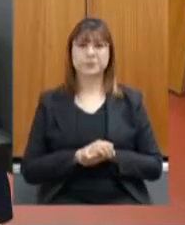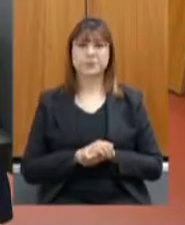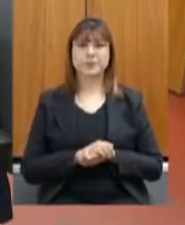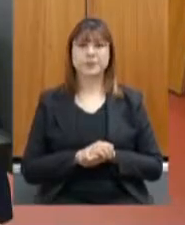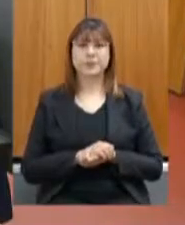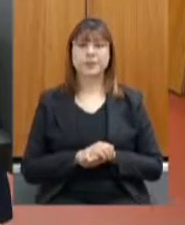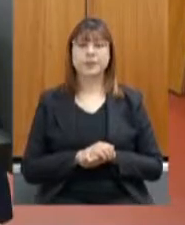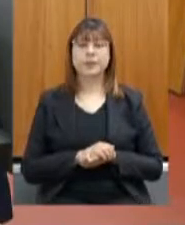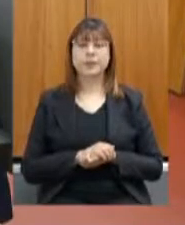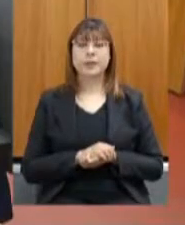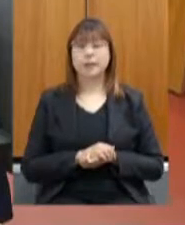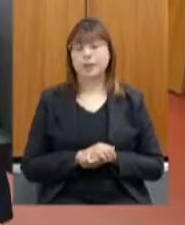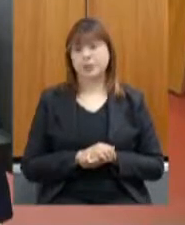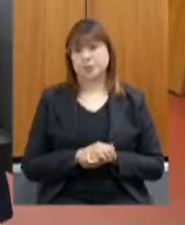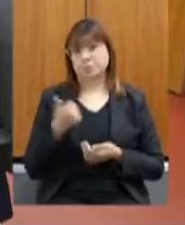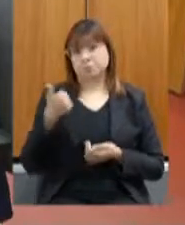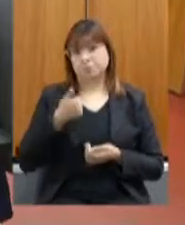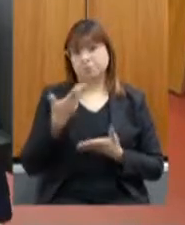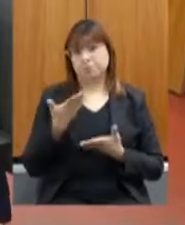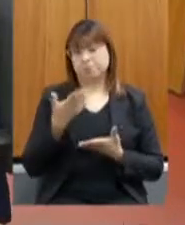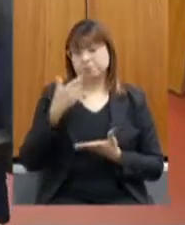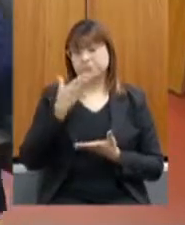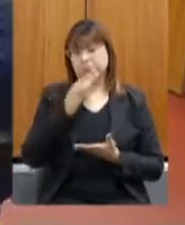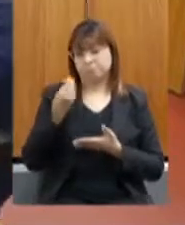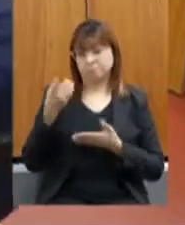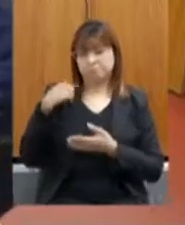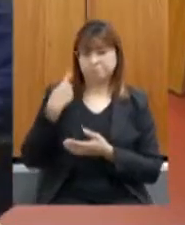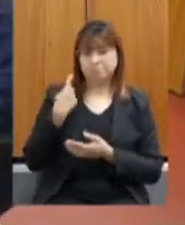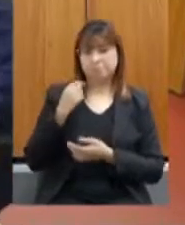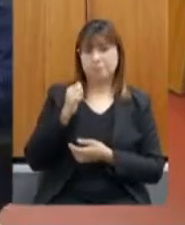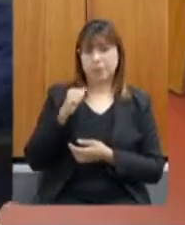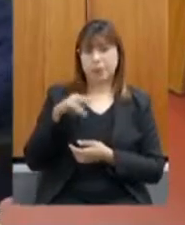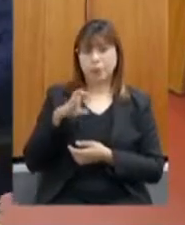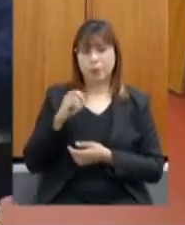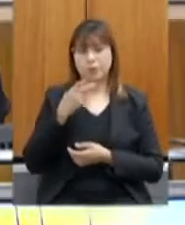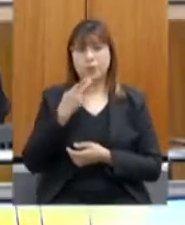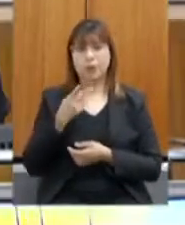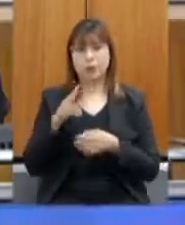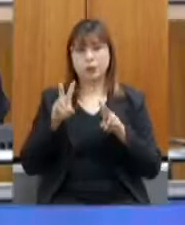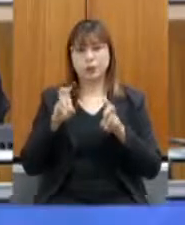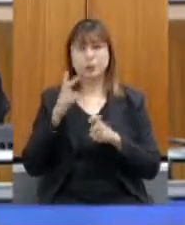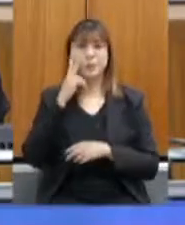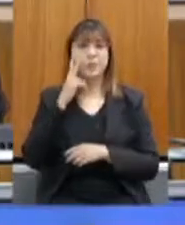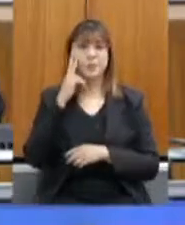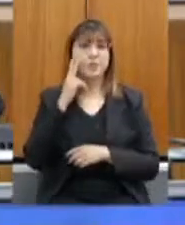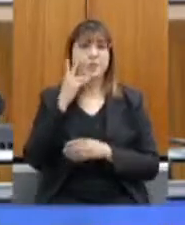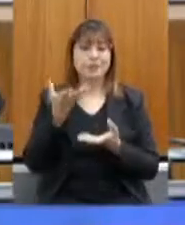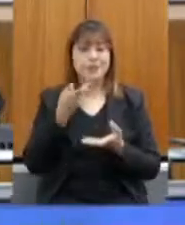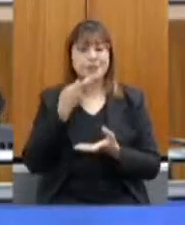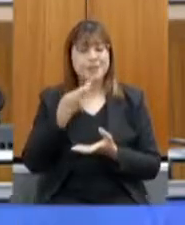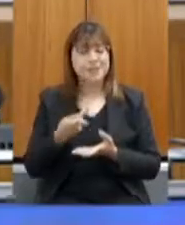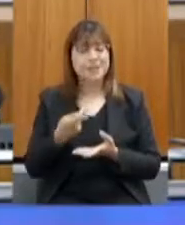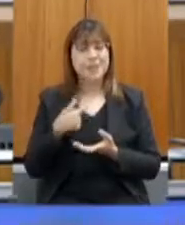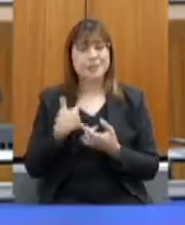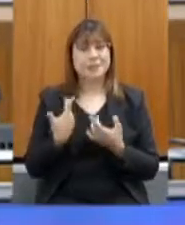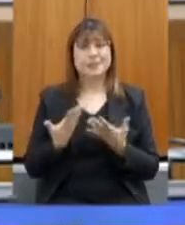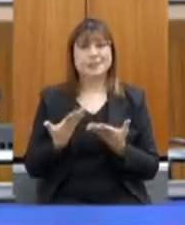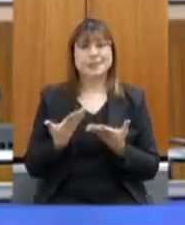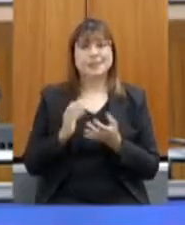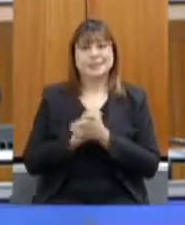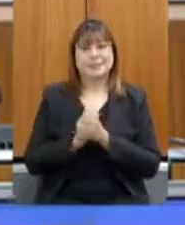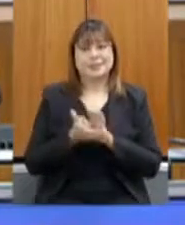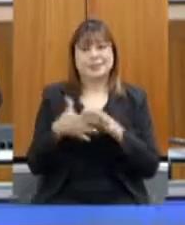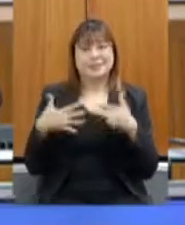Então, a primeira coisa que o deputado Antônio Casarantes falou sobre a questão do vinho, eu quero aqui registrar todo o meu otimismo em relação,